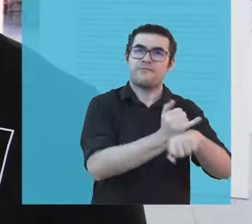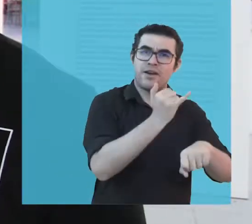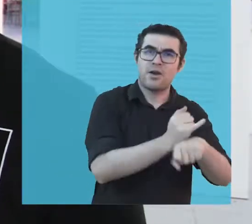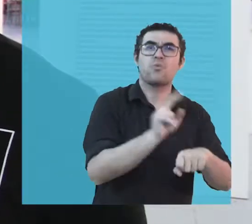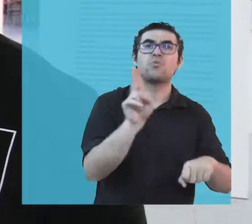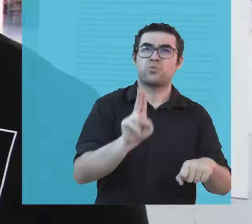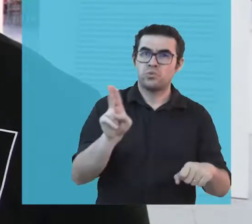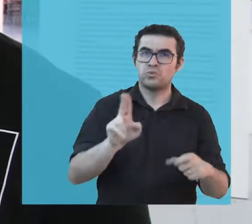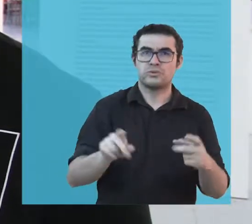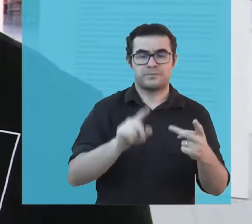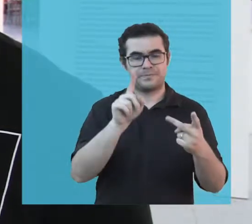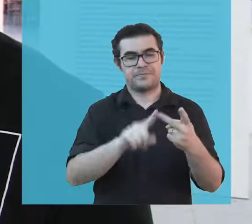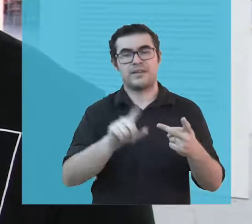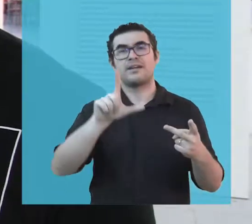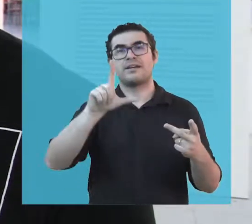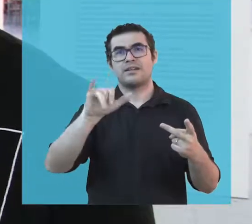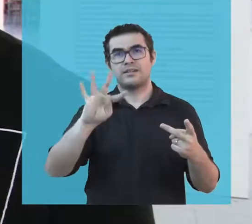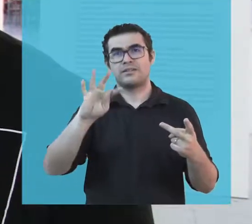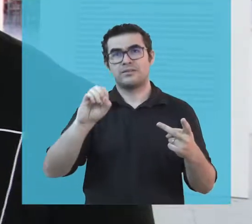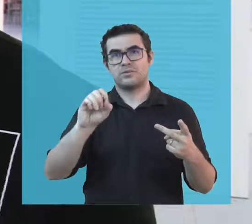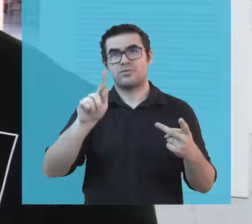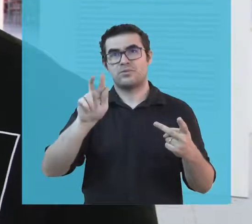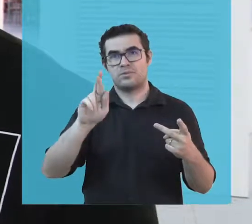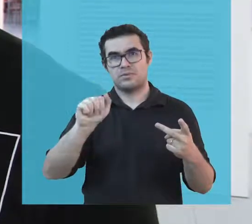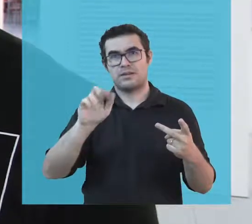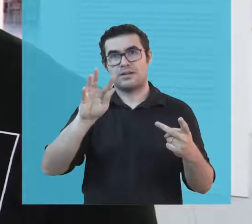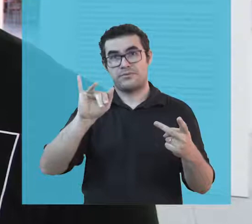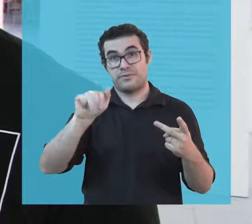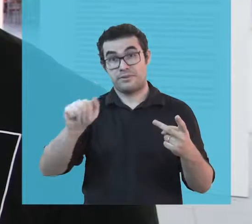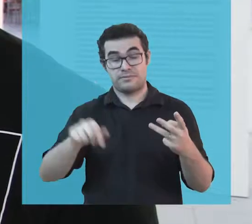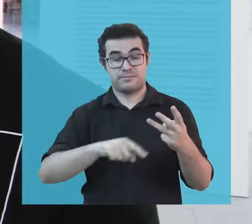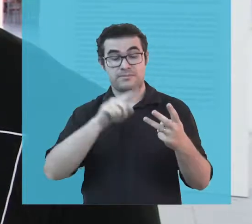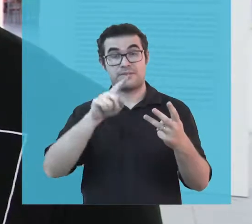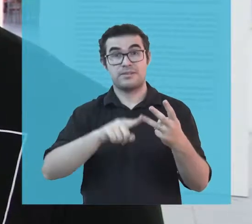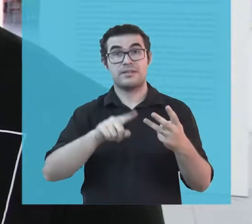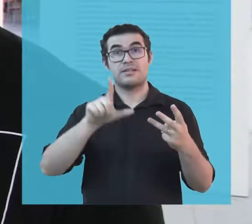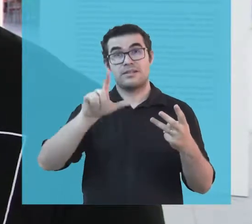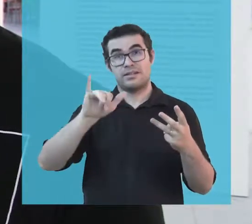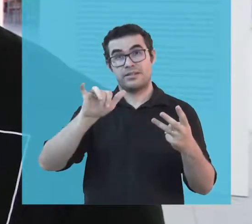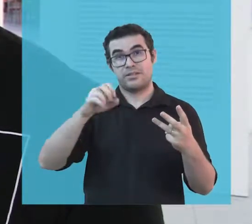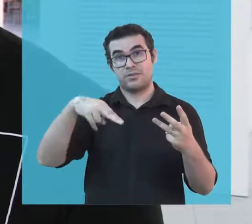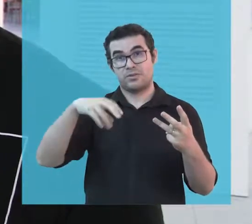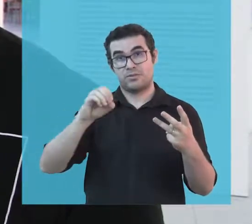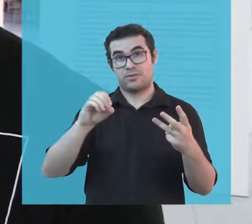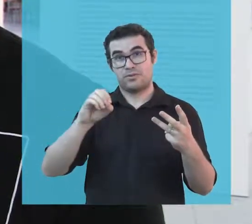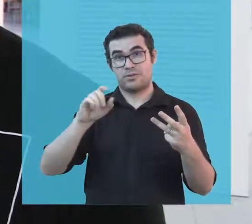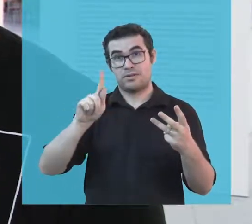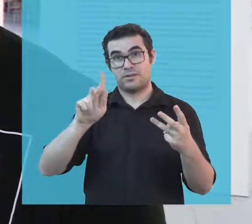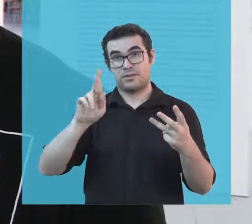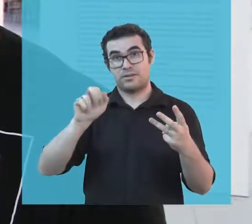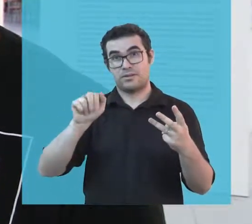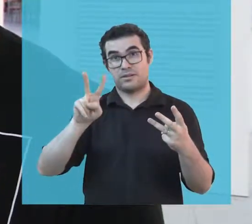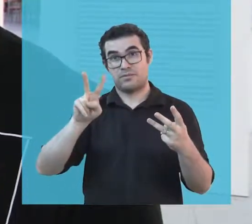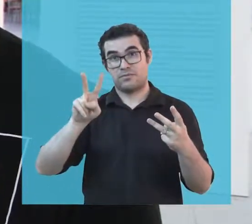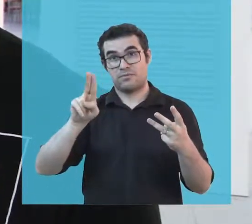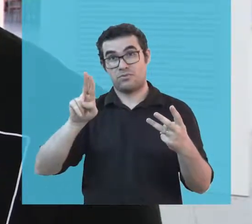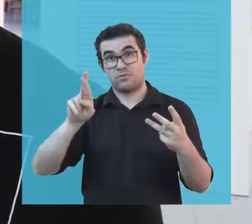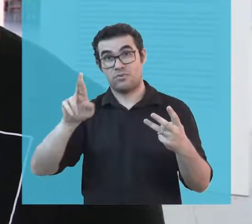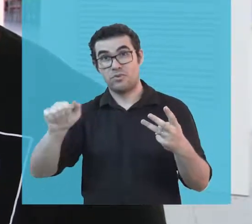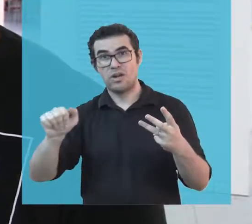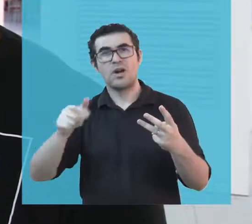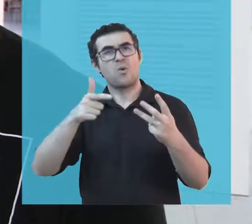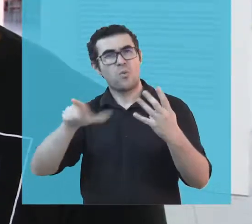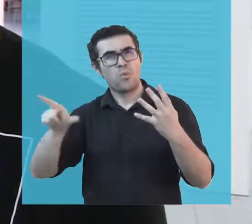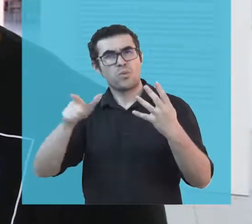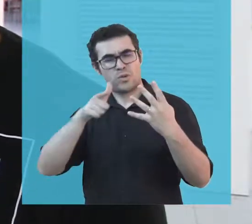temos a xilogravura aqui, temos a gravura em metal, temos a litografia, temos a monotipia, a